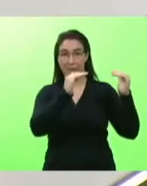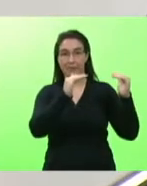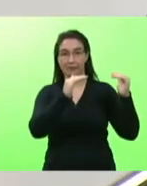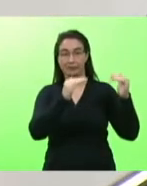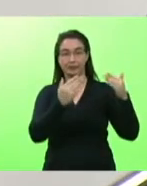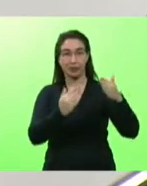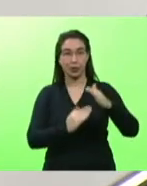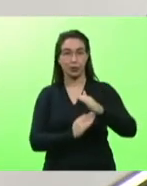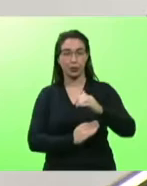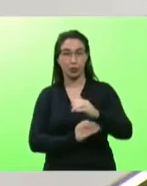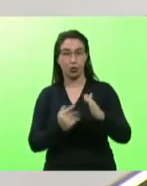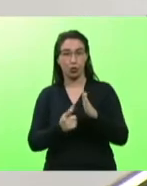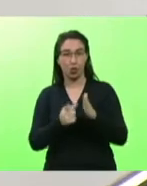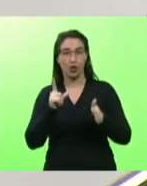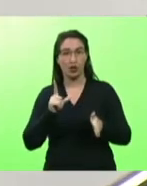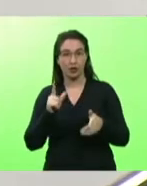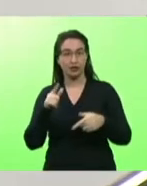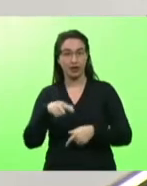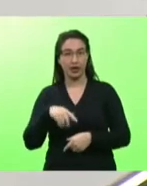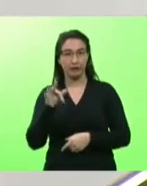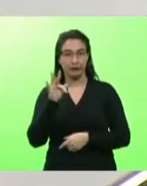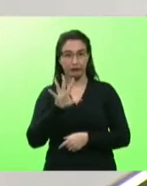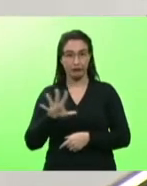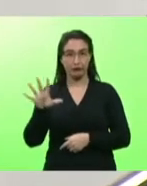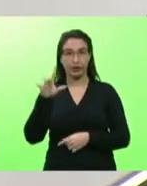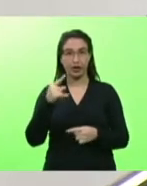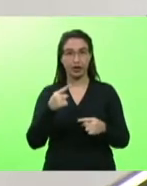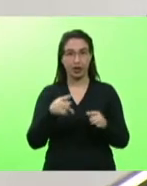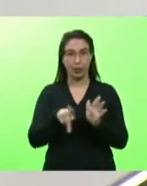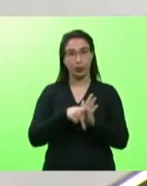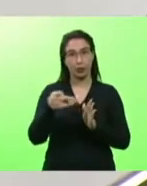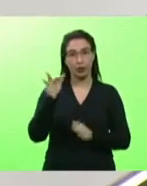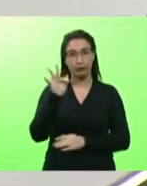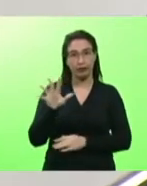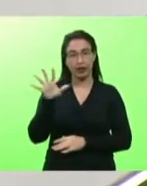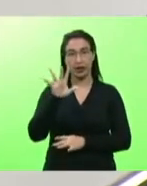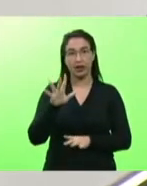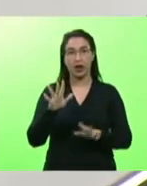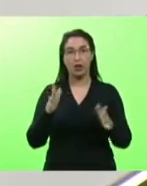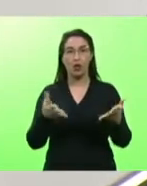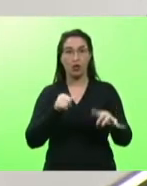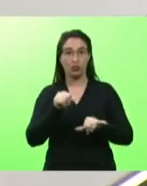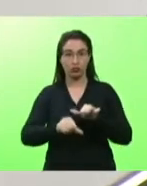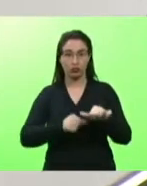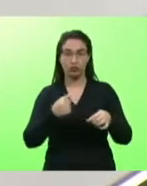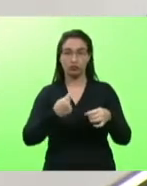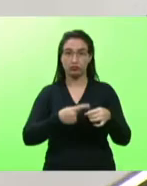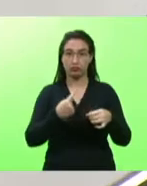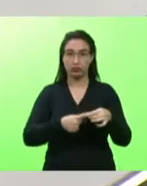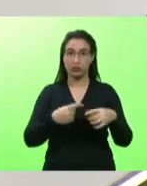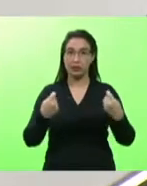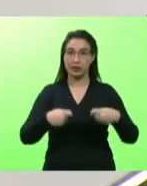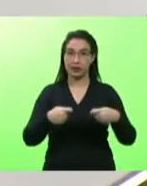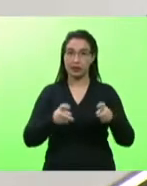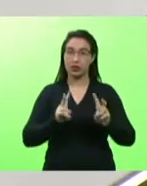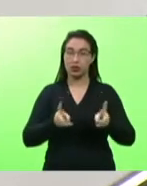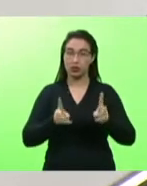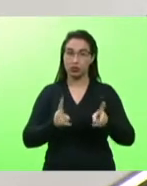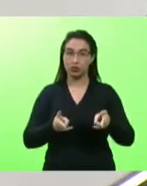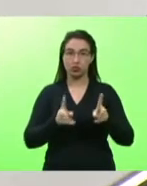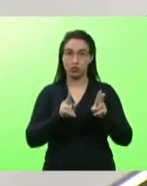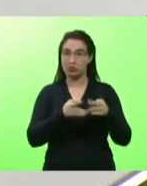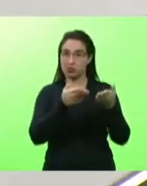que antigamente era do governo federal, que passou para o município, ela deve ser mantida, como está o modelo hoje ali em Itajaí,